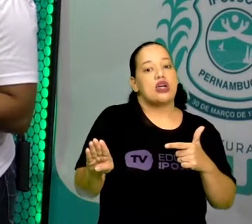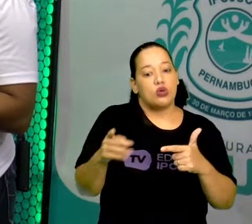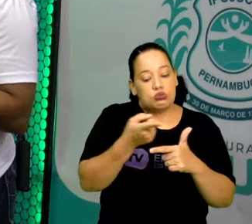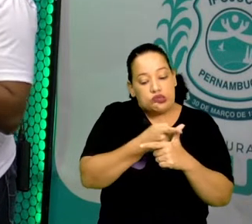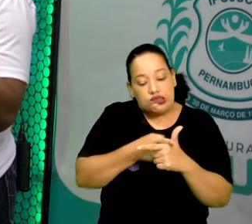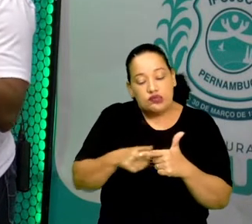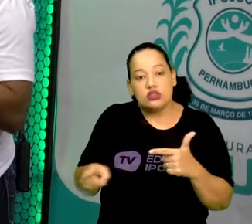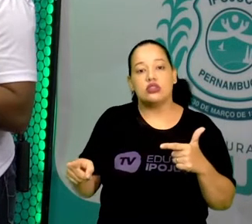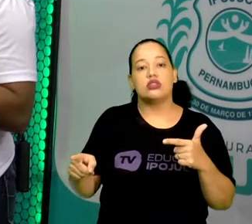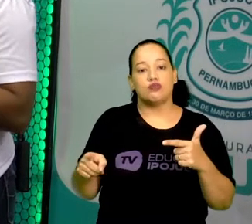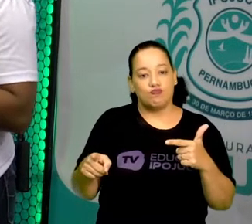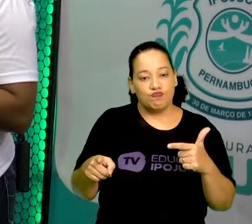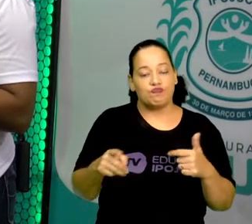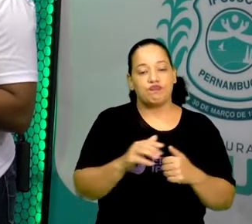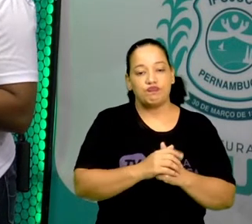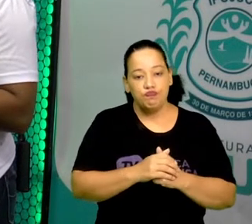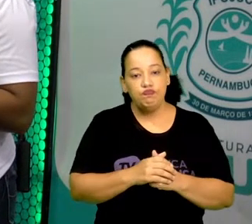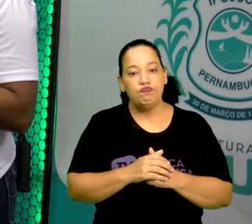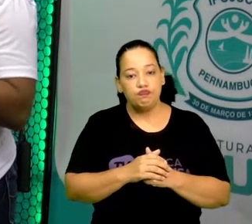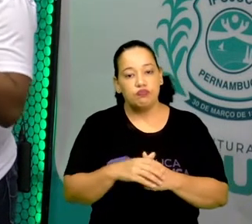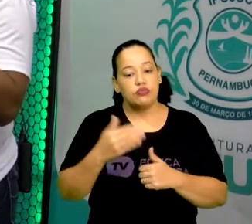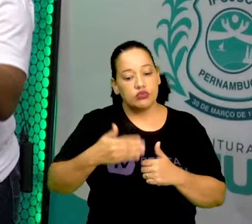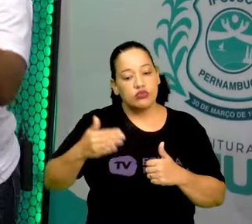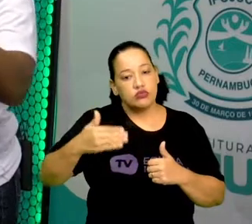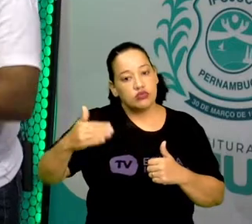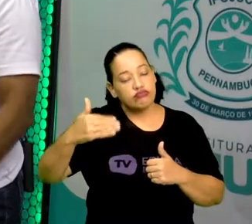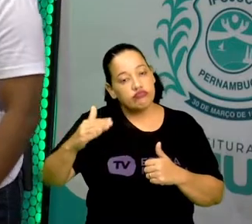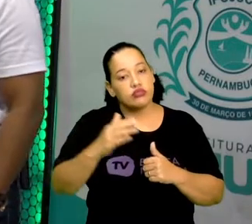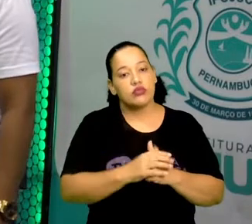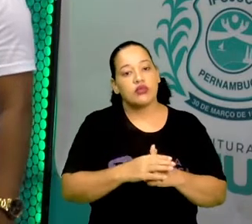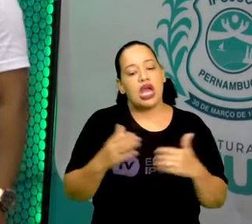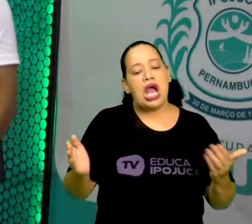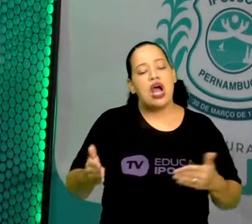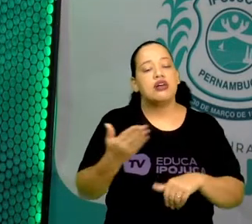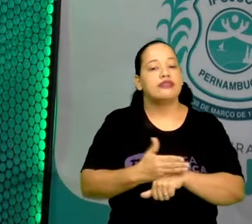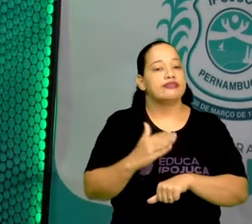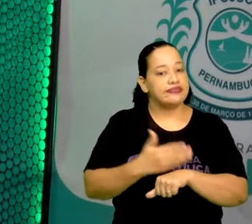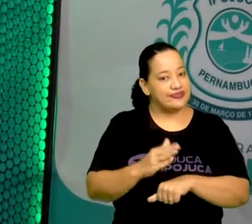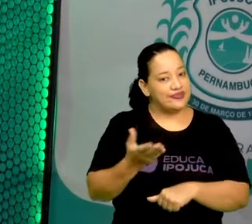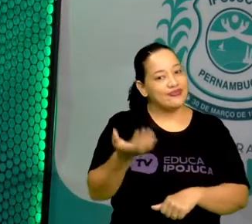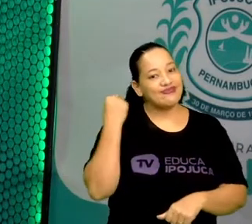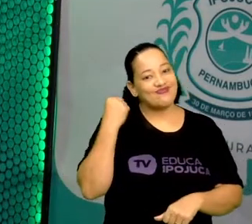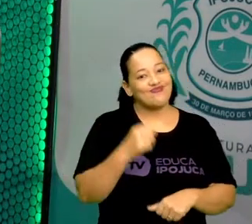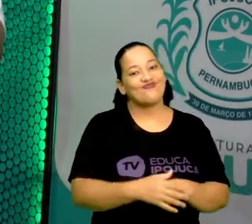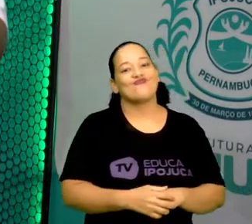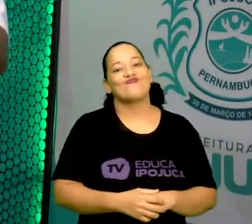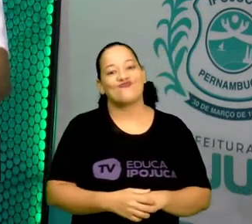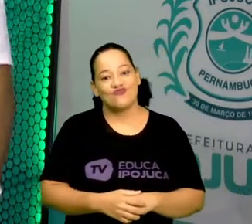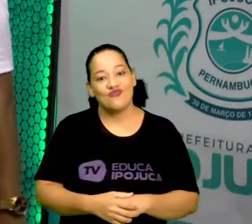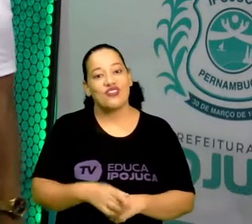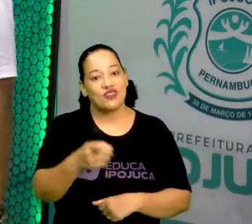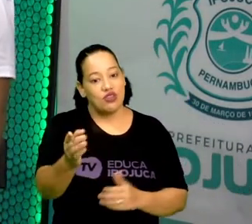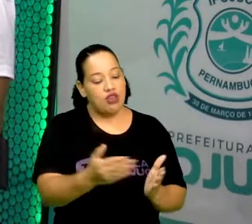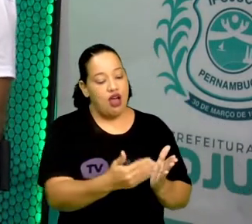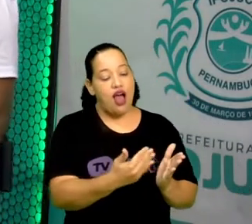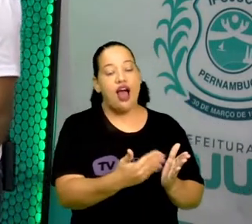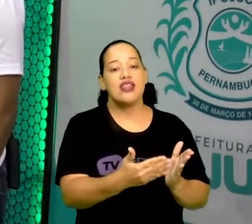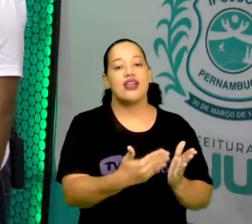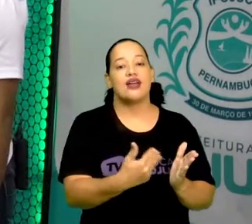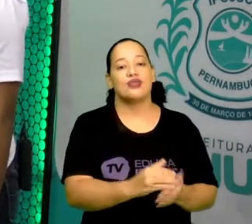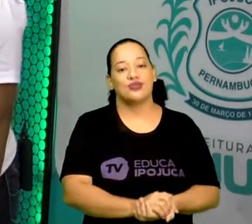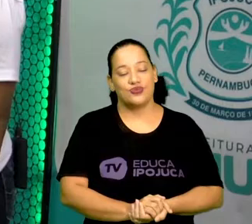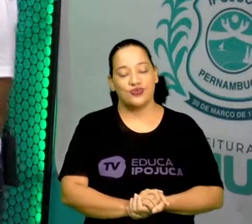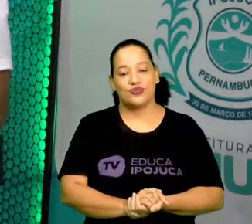E assim por diante. Mas vamos praticar um pouco? É hora de praticar. É hora de pegar o seu caderno agora.